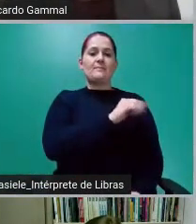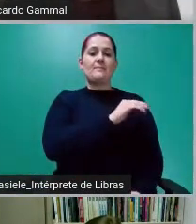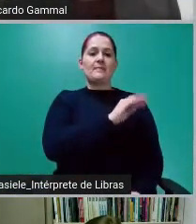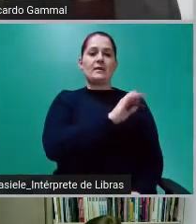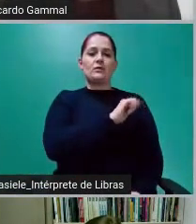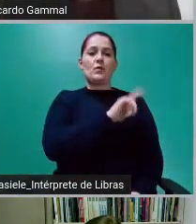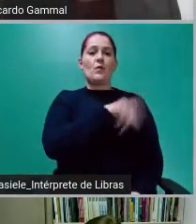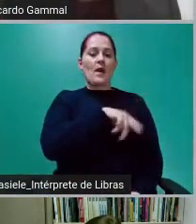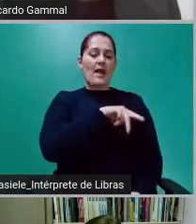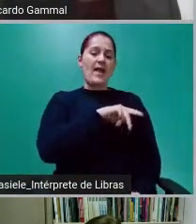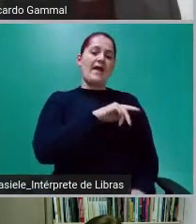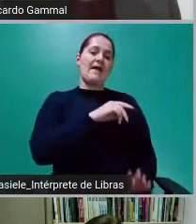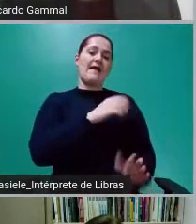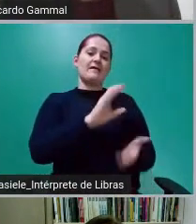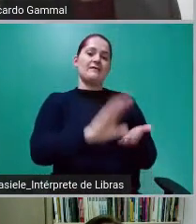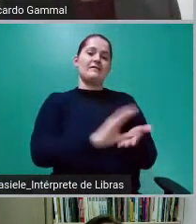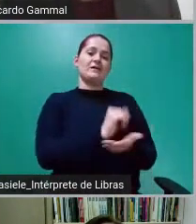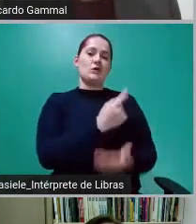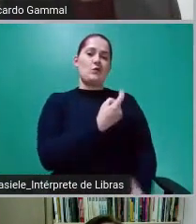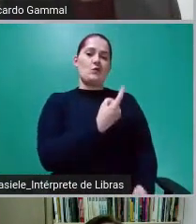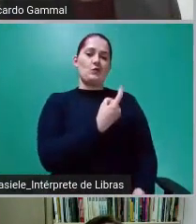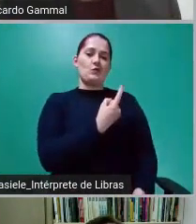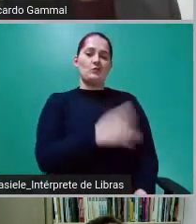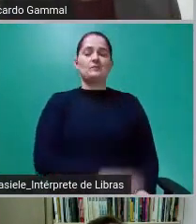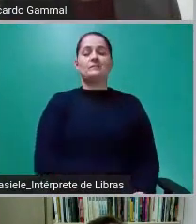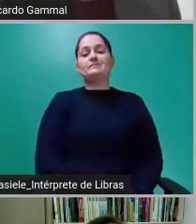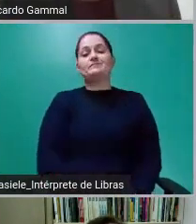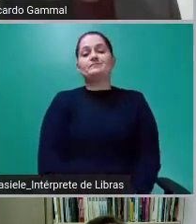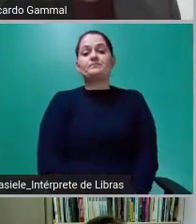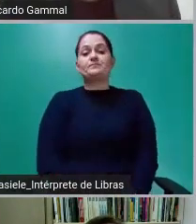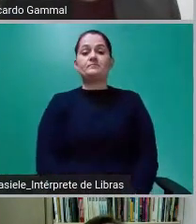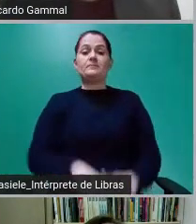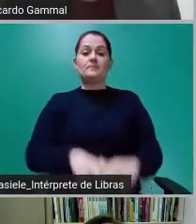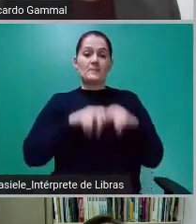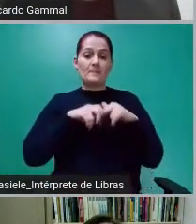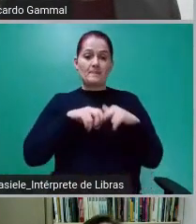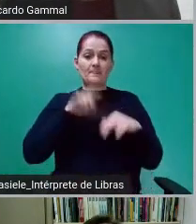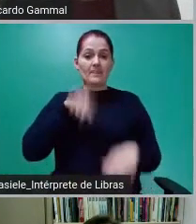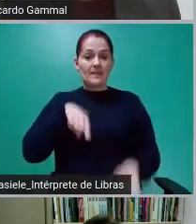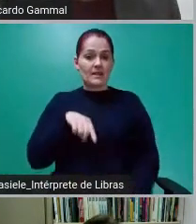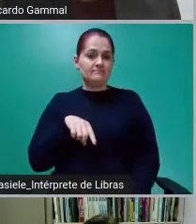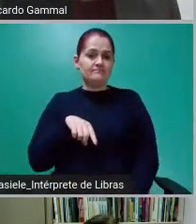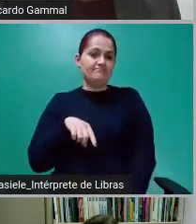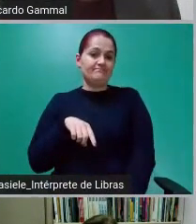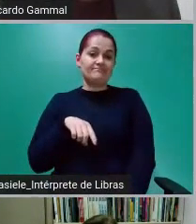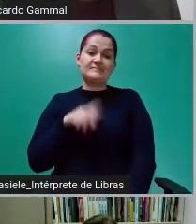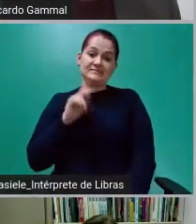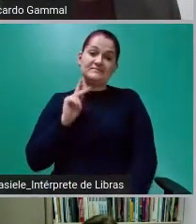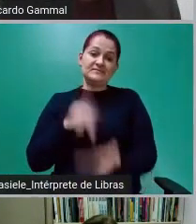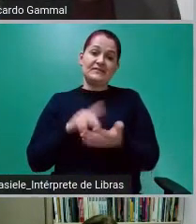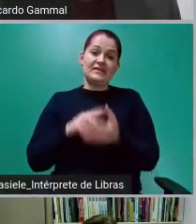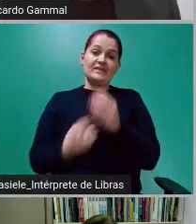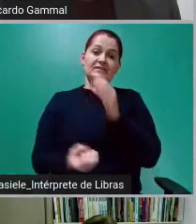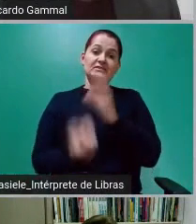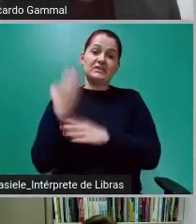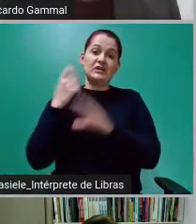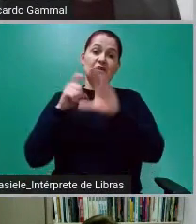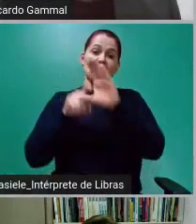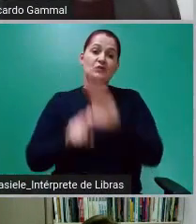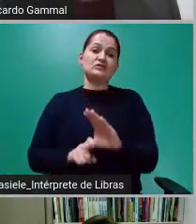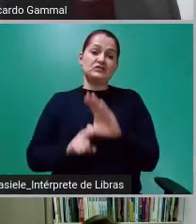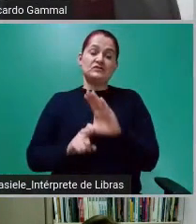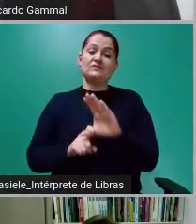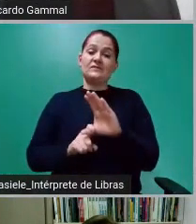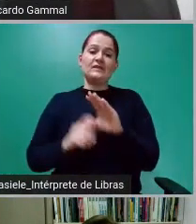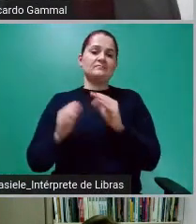privilegiado. Essa operação, então, é uma geração ilegal de dívida. Parte